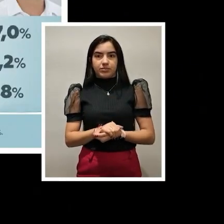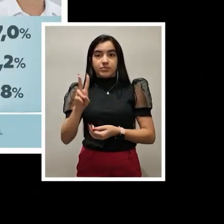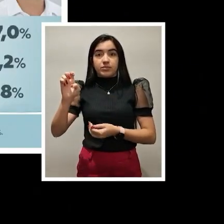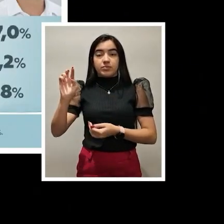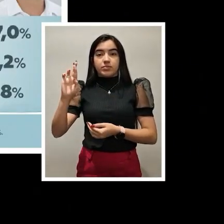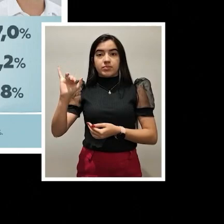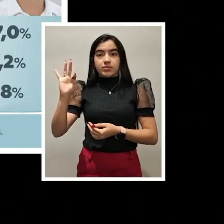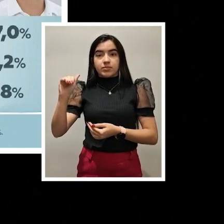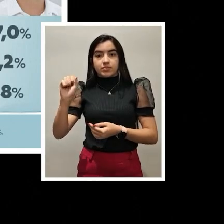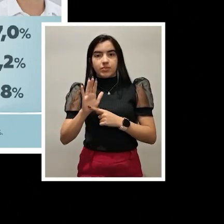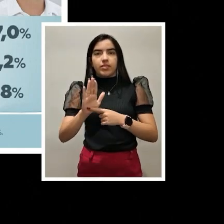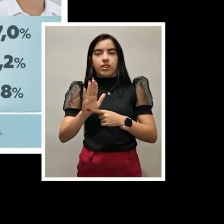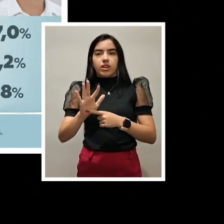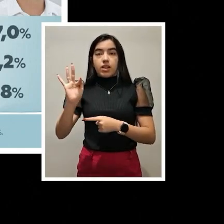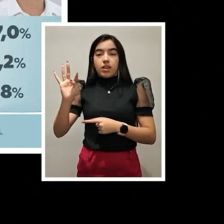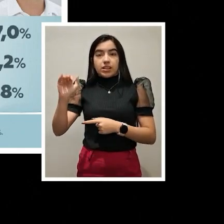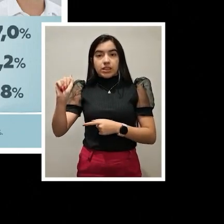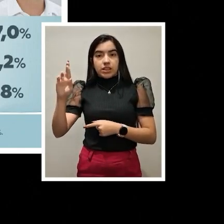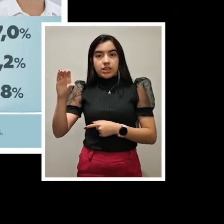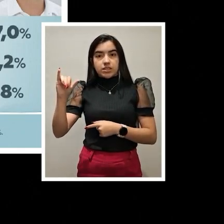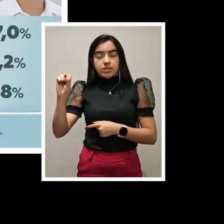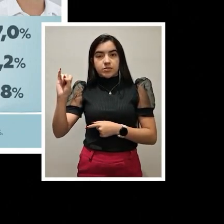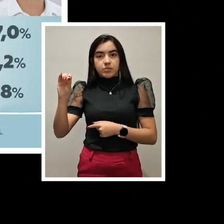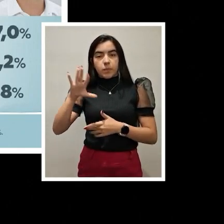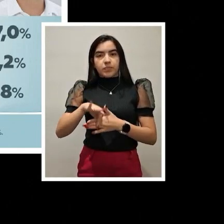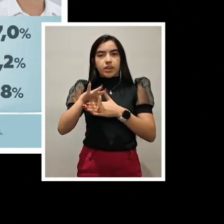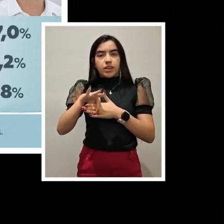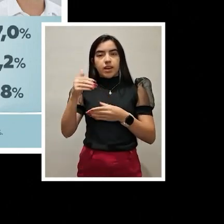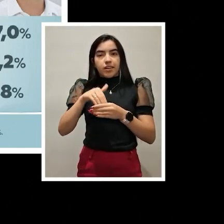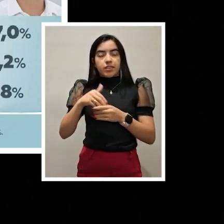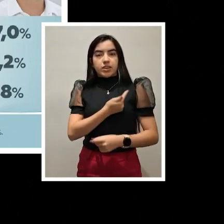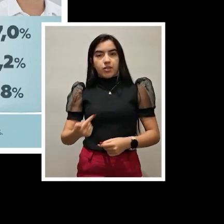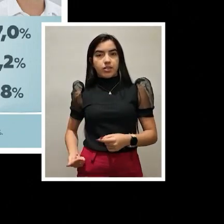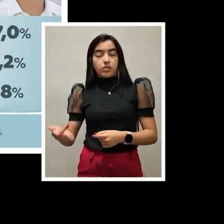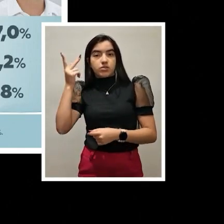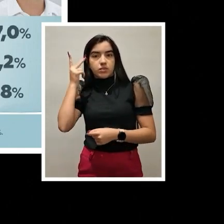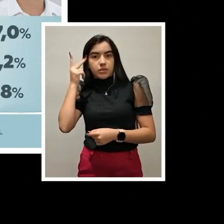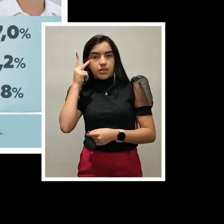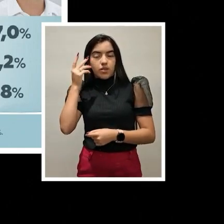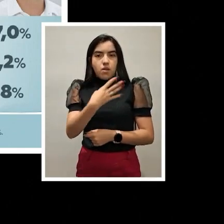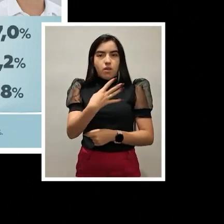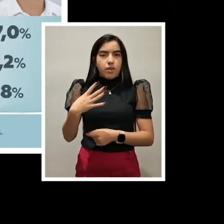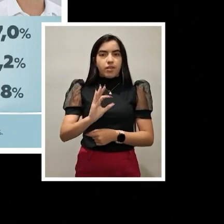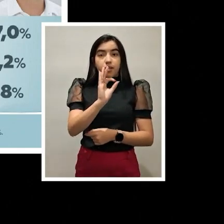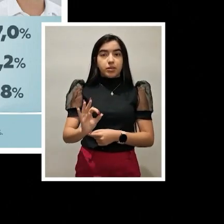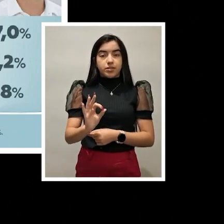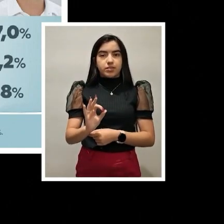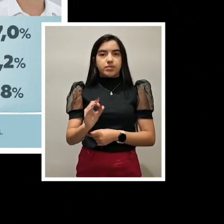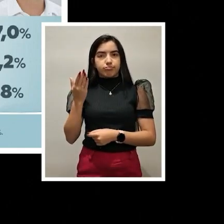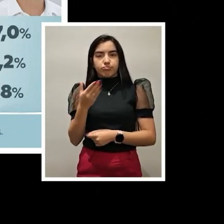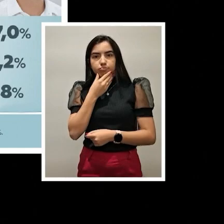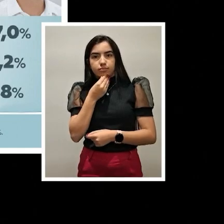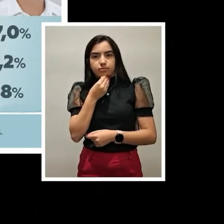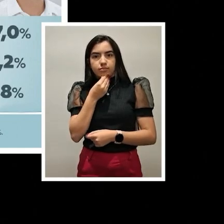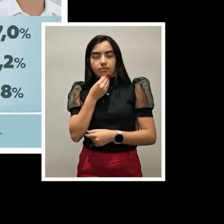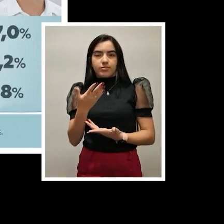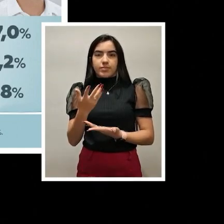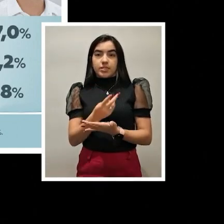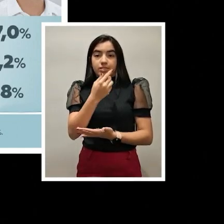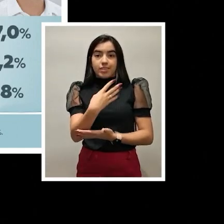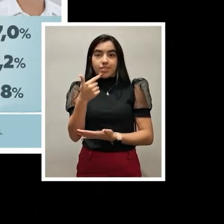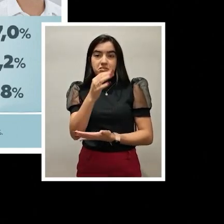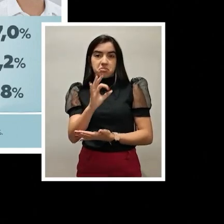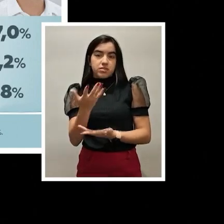o Veritas disse, Tarcísio está liderando a eleição para governador em São Paulo. 44% Tarcísio. Deu